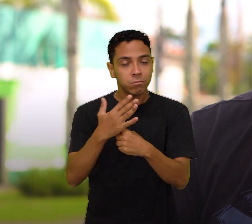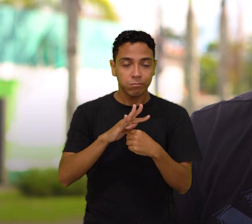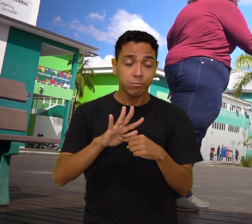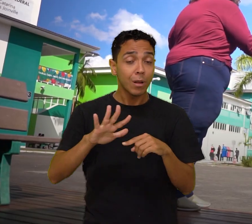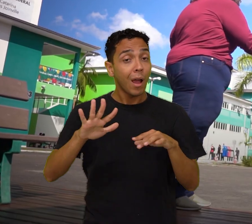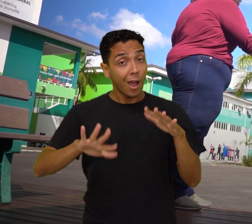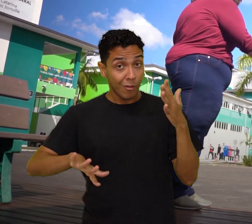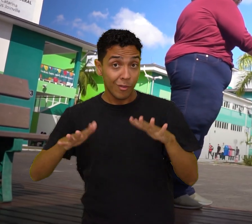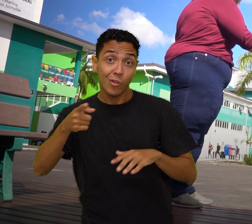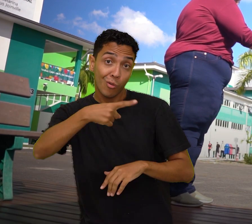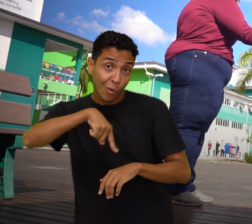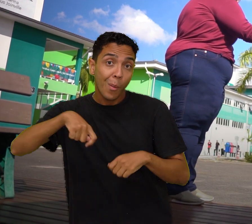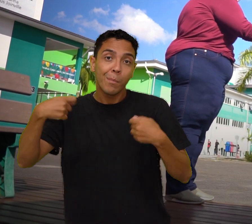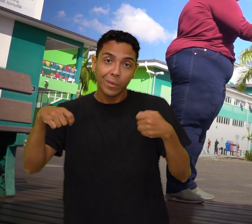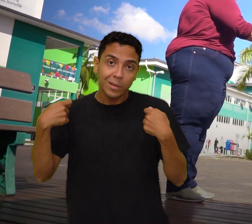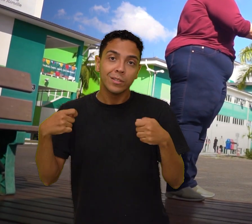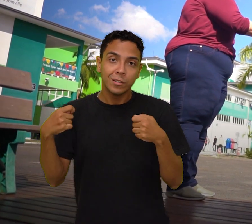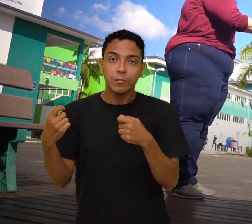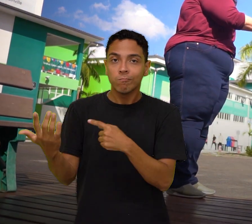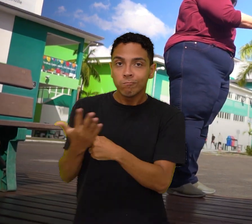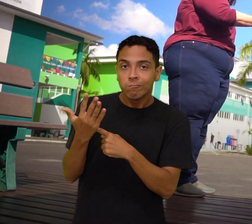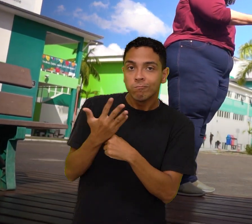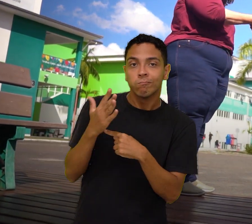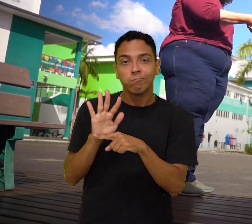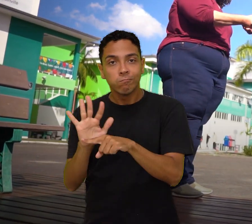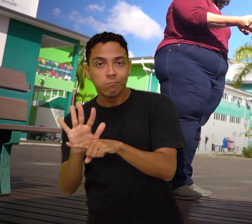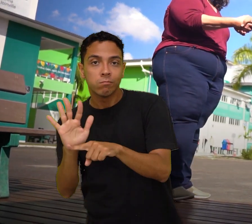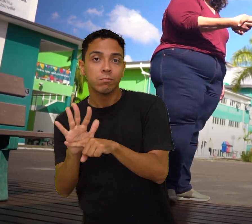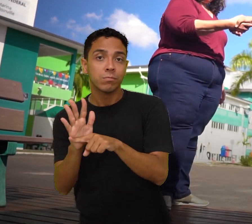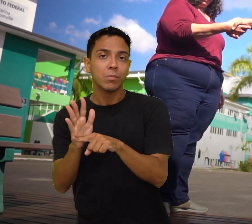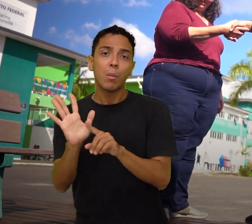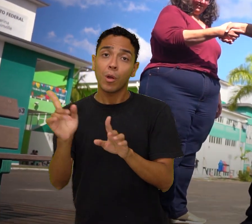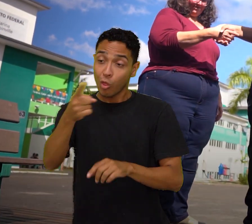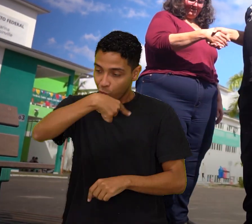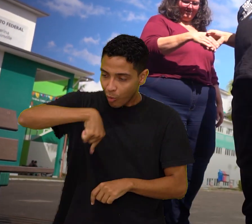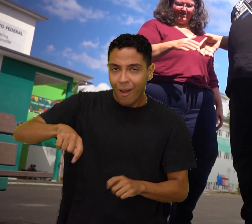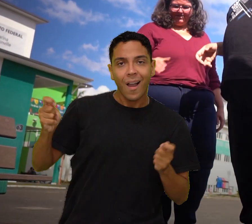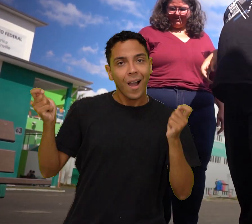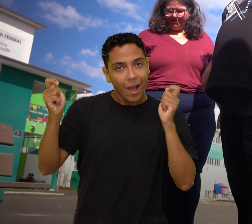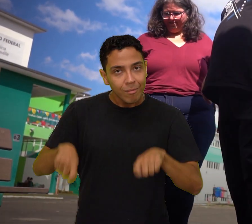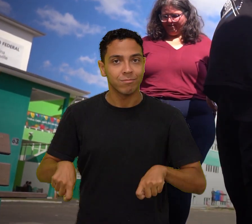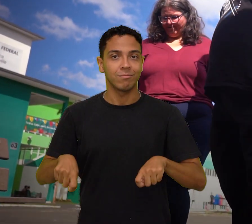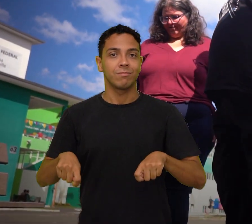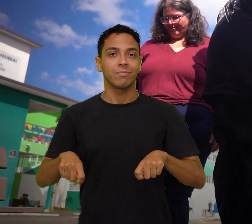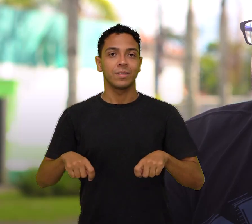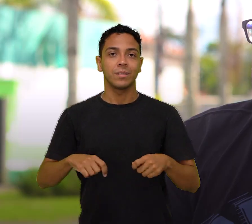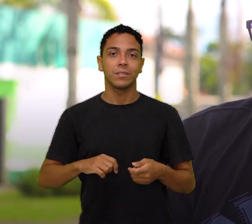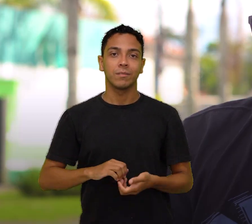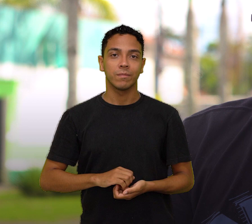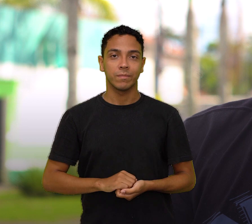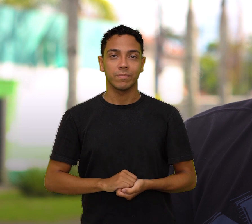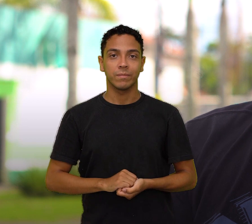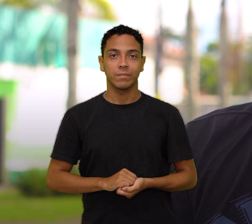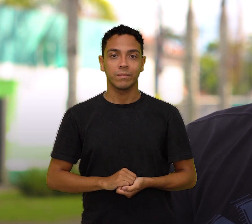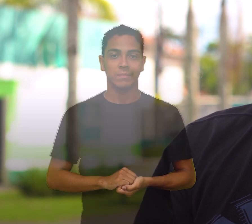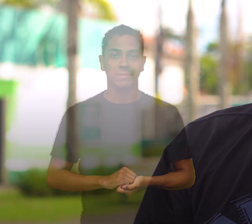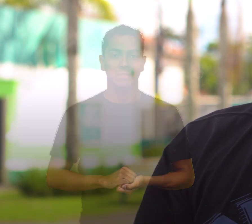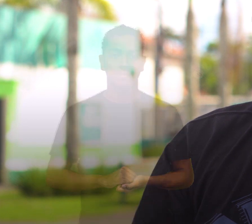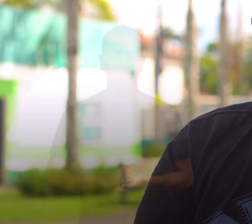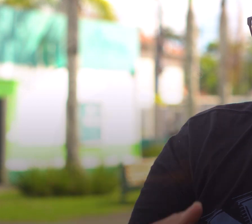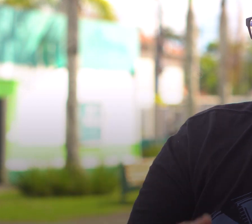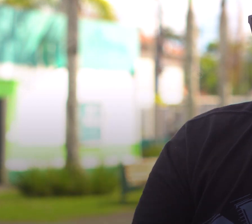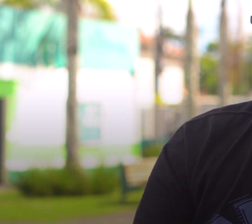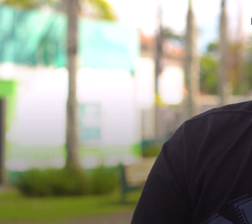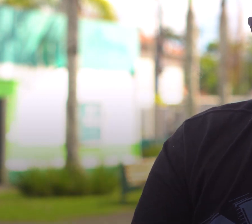gigantesco. E eu acho que a inclusão é isso. Às vezes a gente precisa só que alguém nos dê a mão e possibilite que a gente